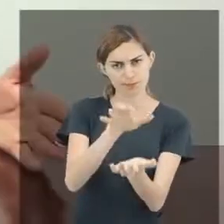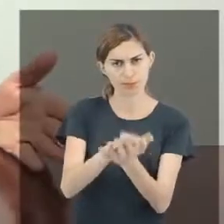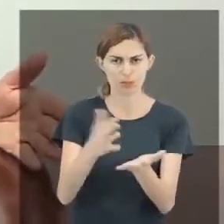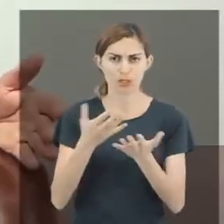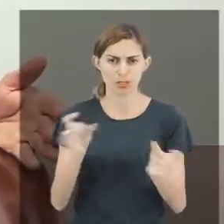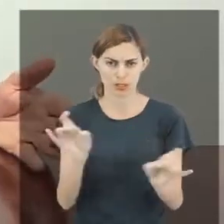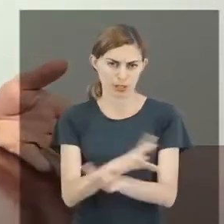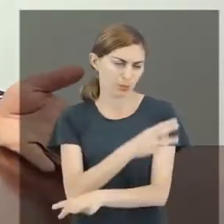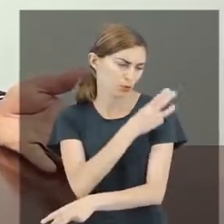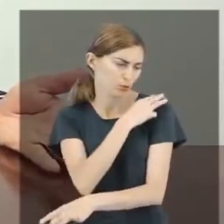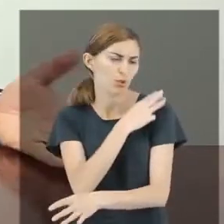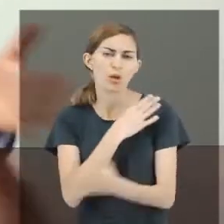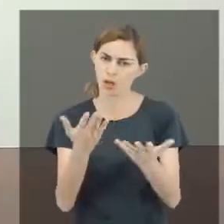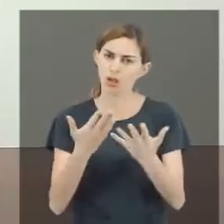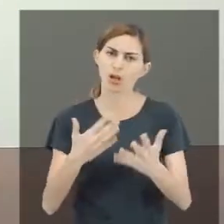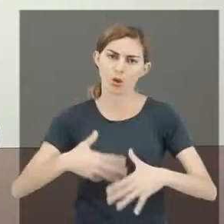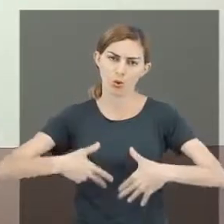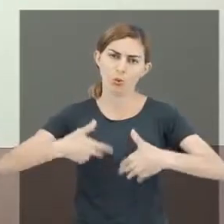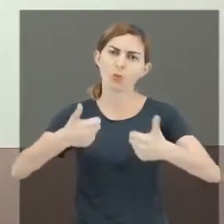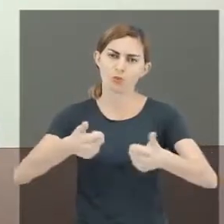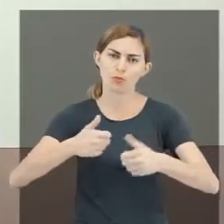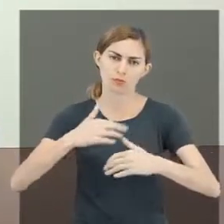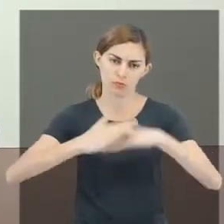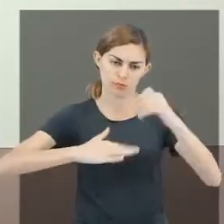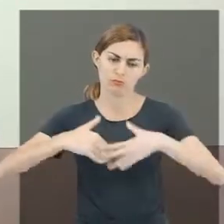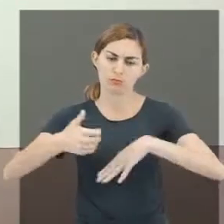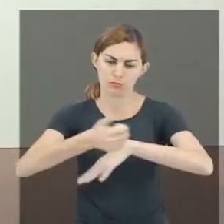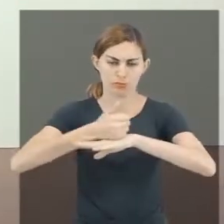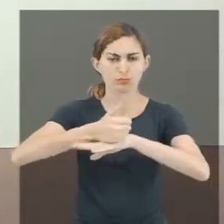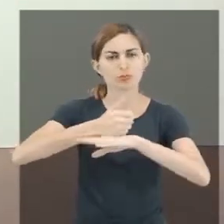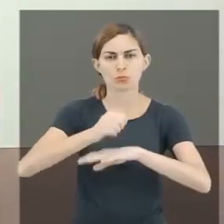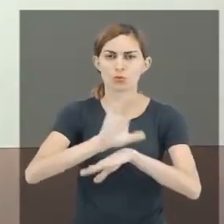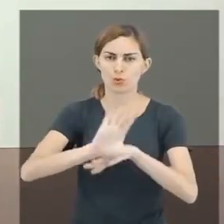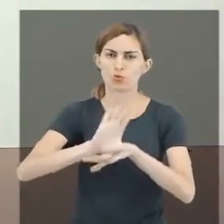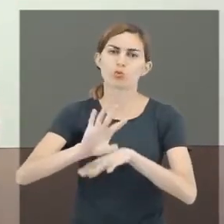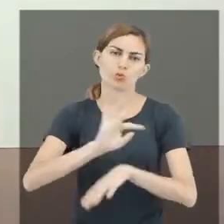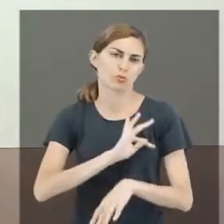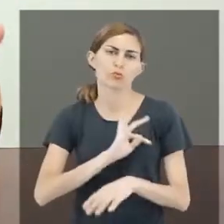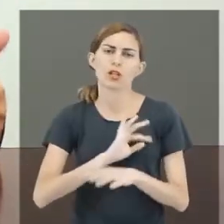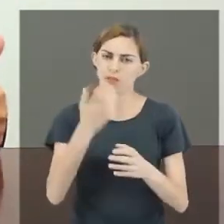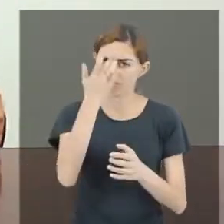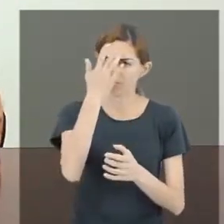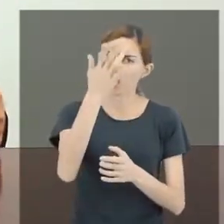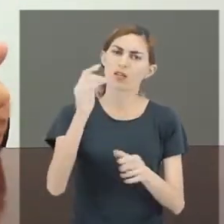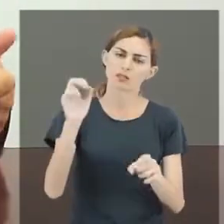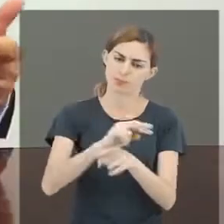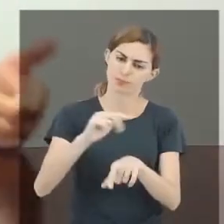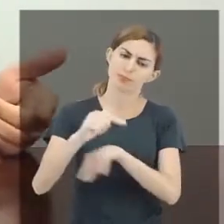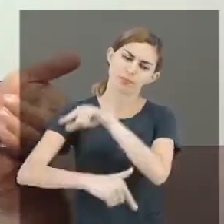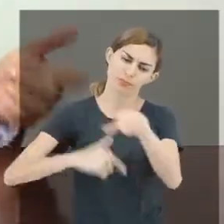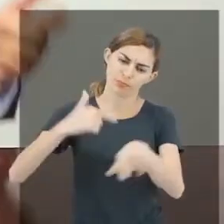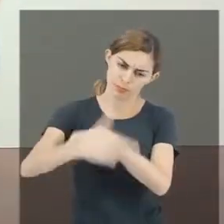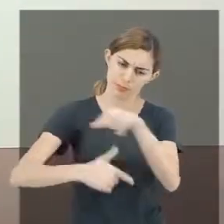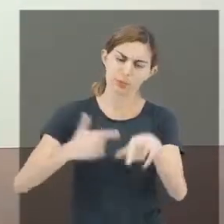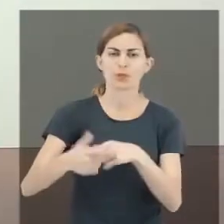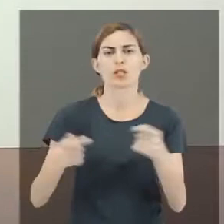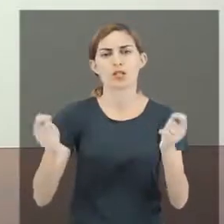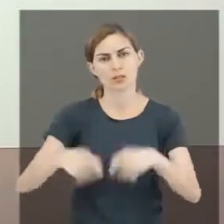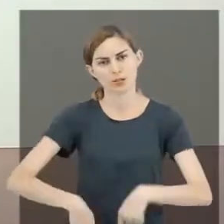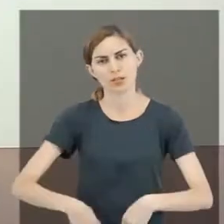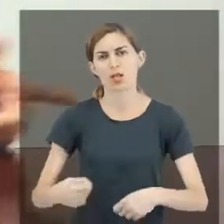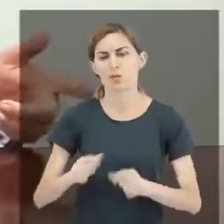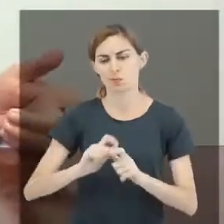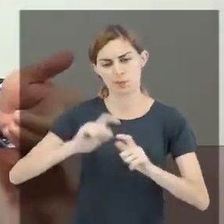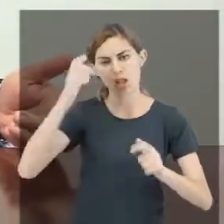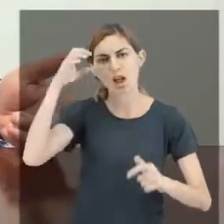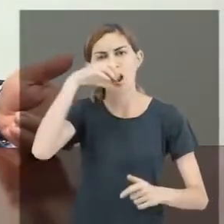ele pode querer se qualificar fazendo o curso técnico. Isso facilita ele no mundo do trabalho, dá a ele a possibilidade